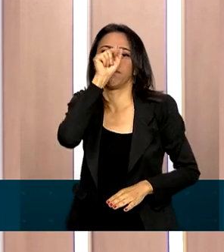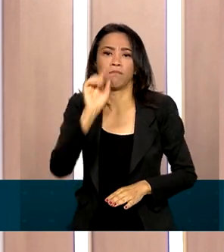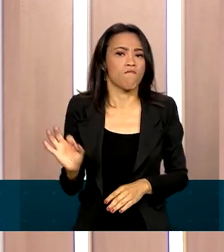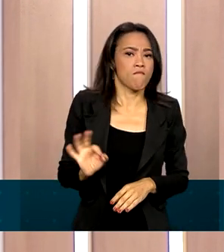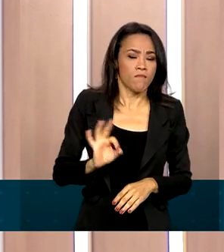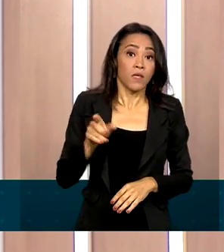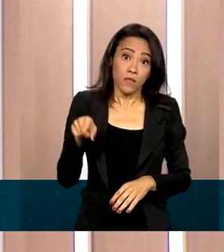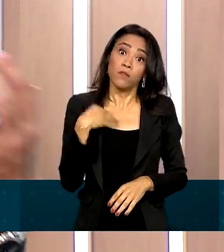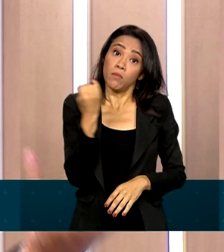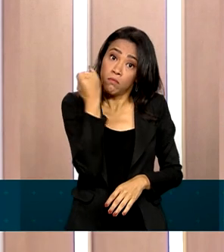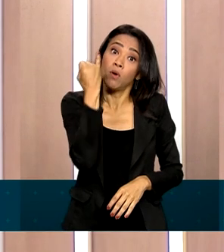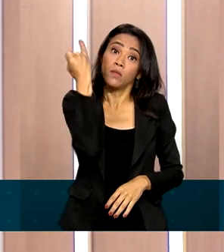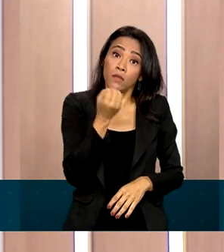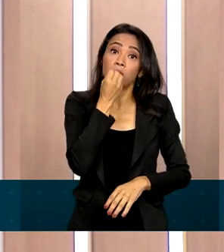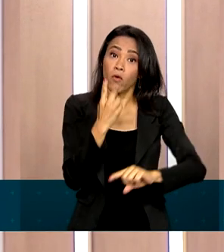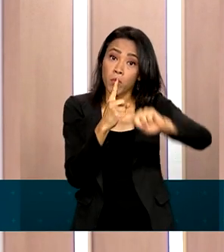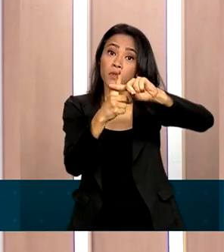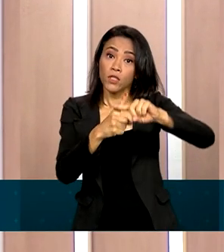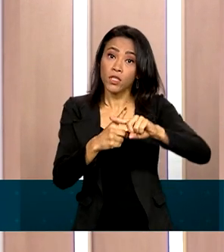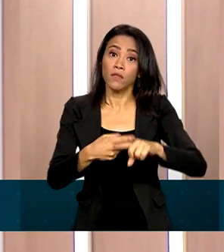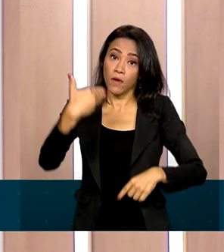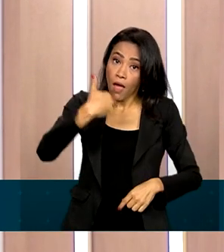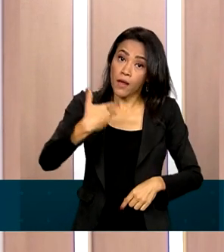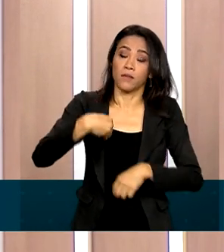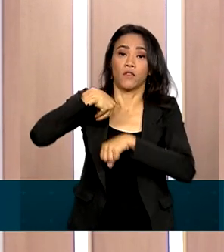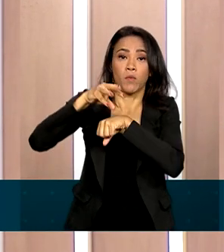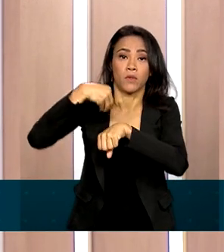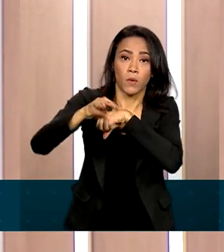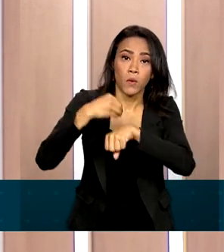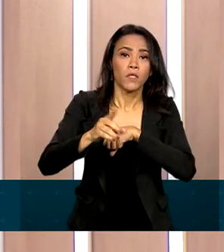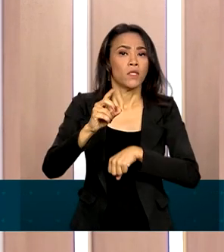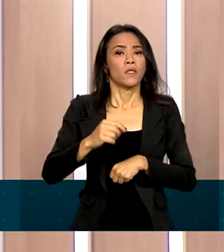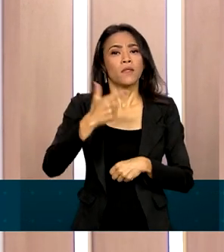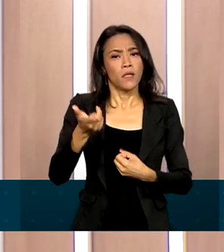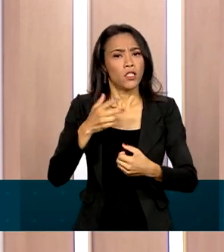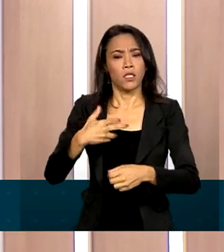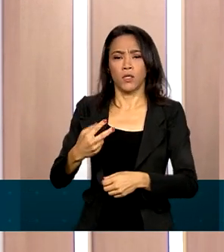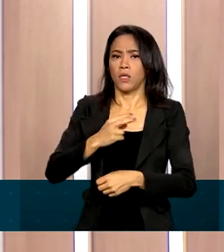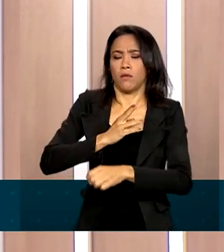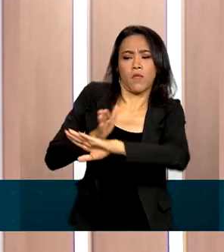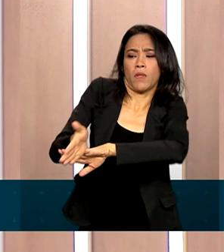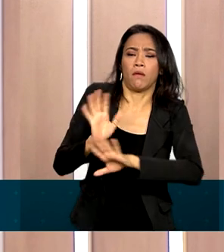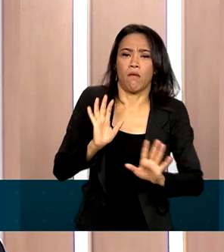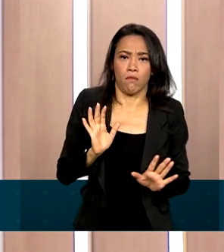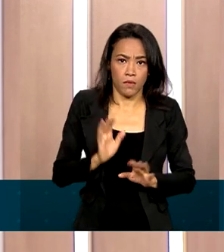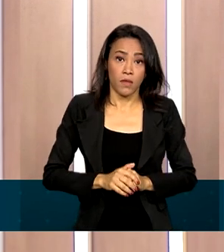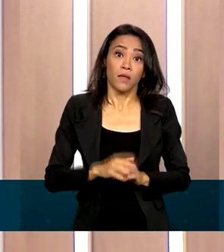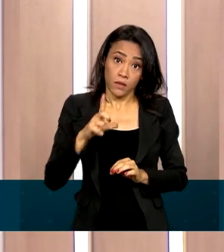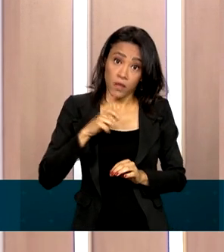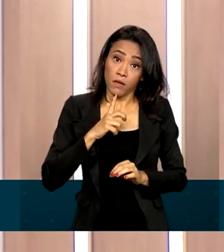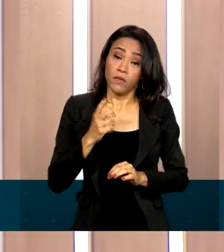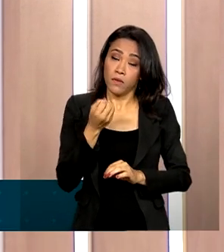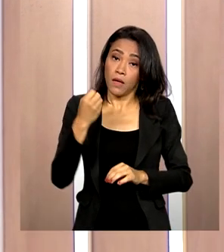mercado a essas declarações, tanto a questão do equilíbrio fiscal, quanto a questão também da não intervenção dos preços combustíveis, e com isso acabou que houve uma reação